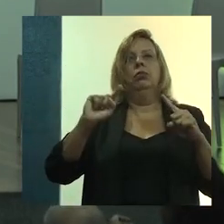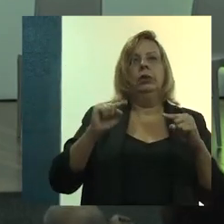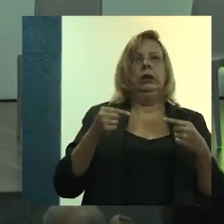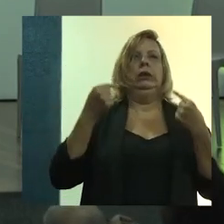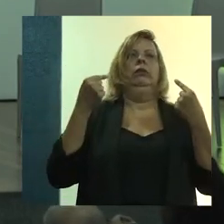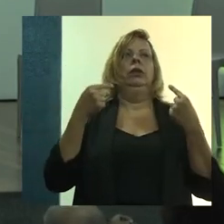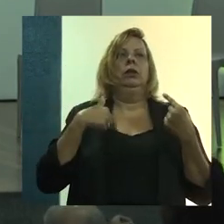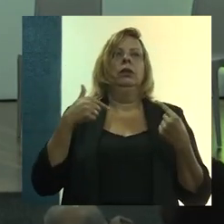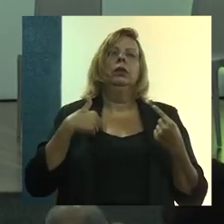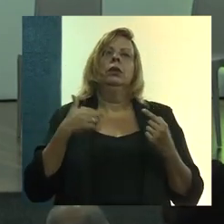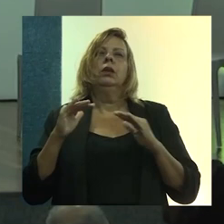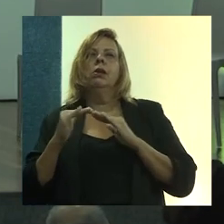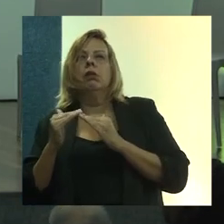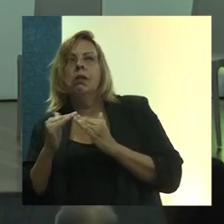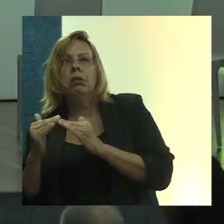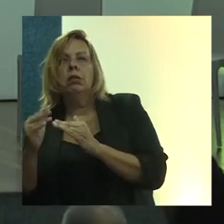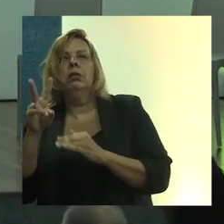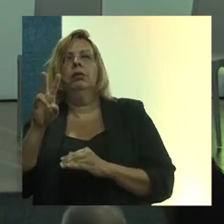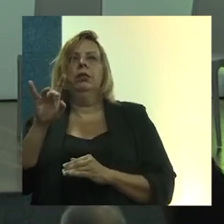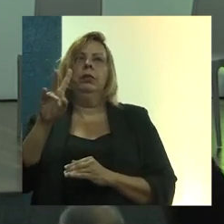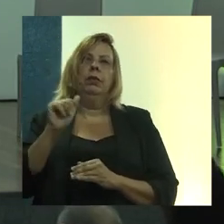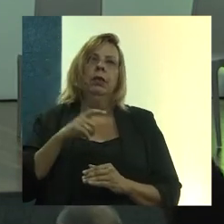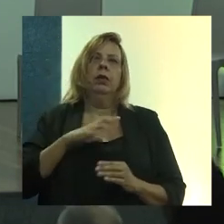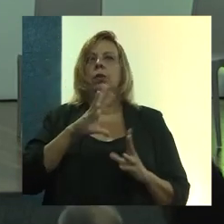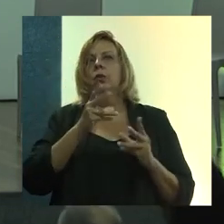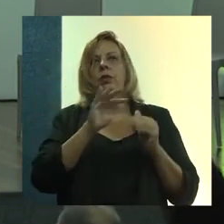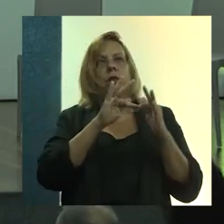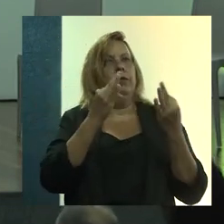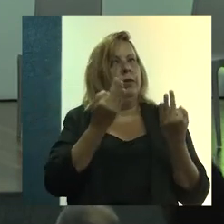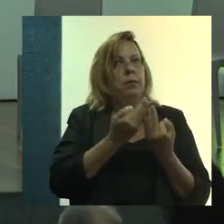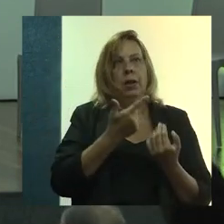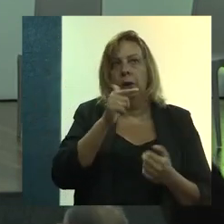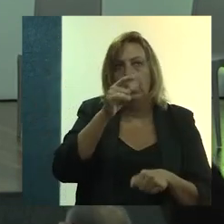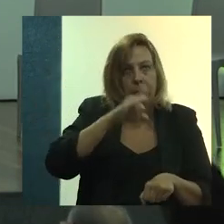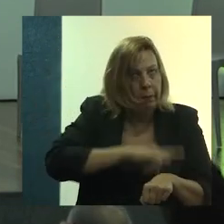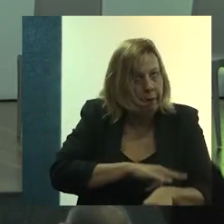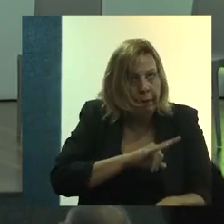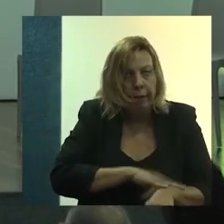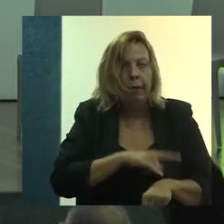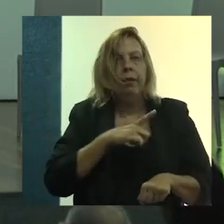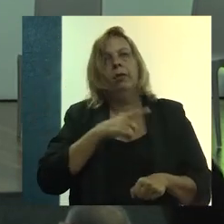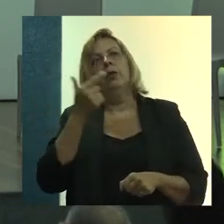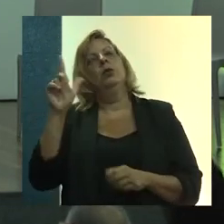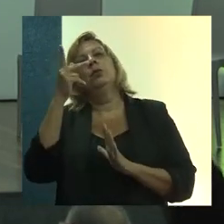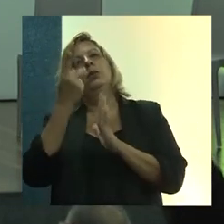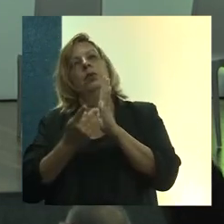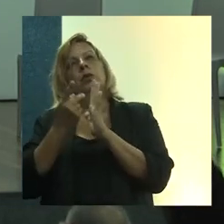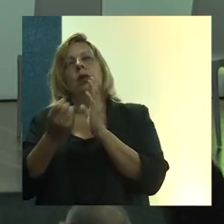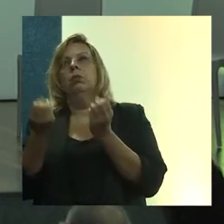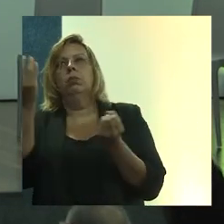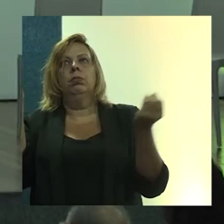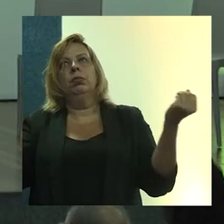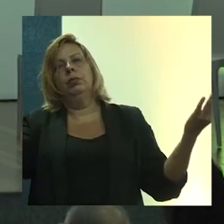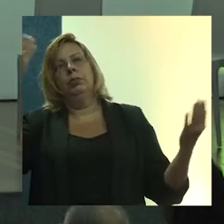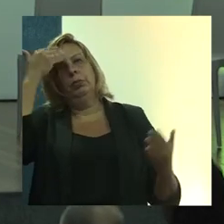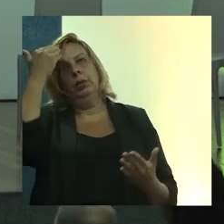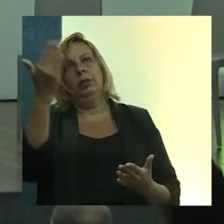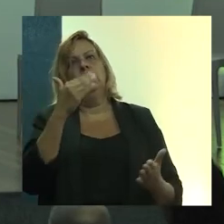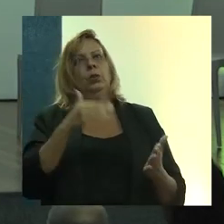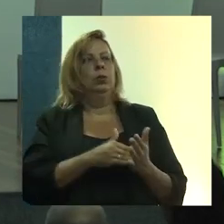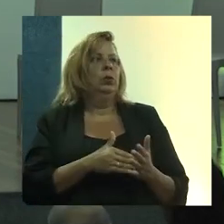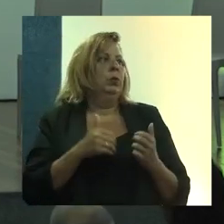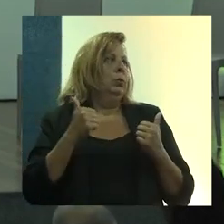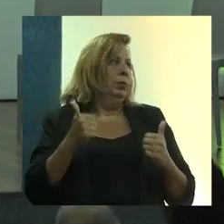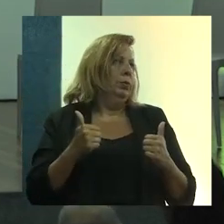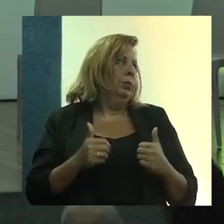desafio da Periferia Viva, de todas as famílias em banheiro, e tantos outros projetos que vêm. Então, muito obrigada